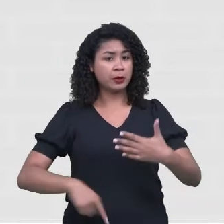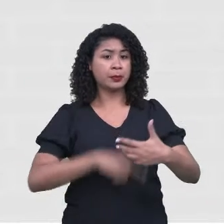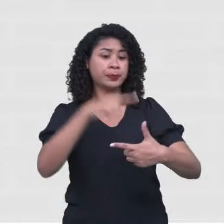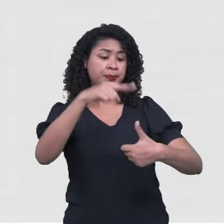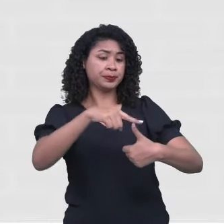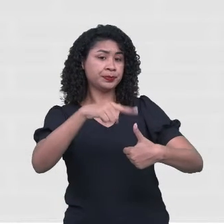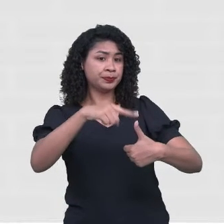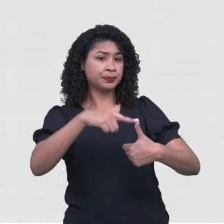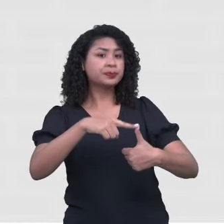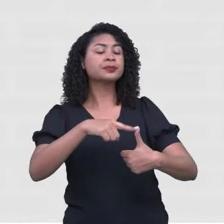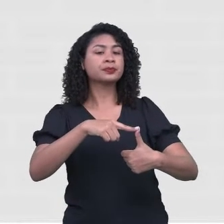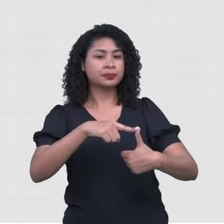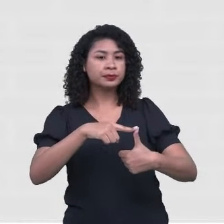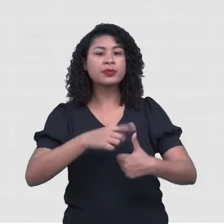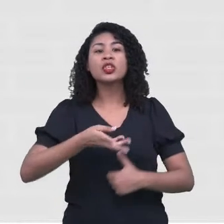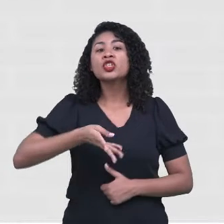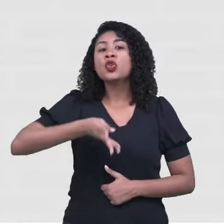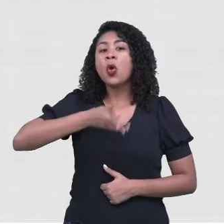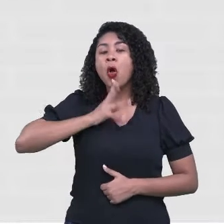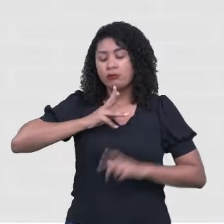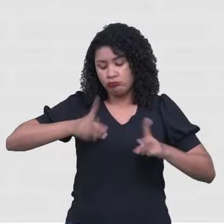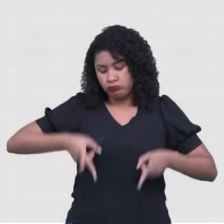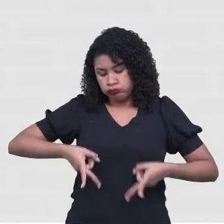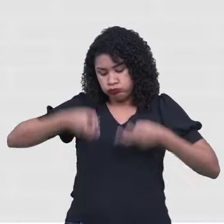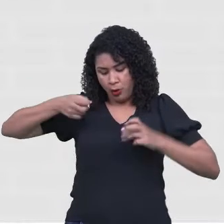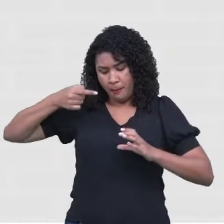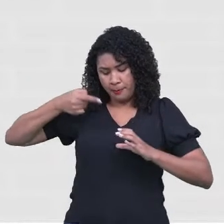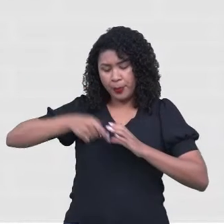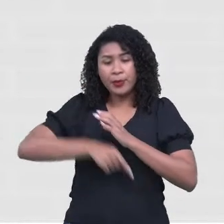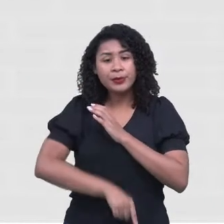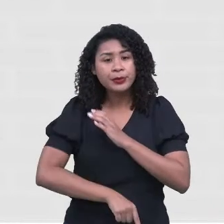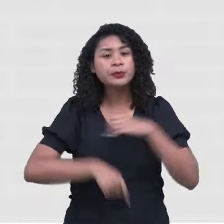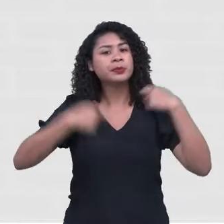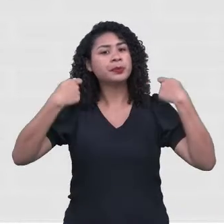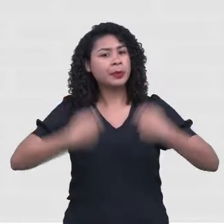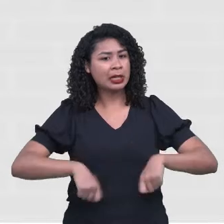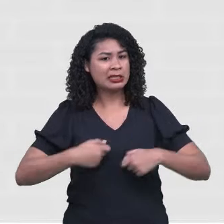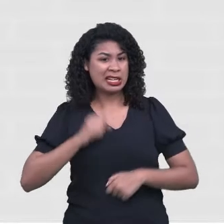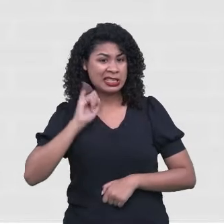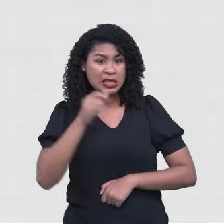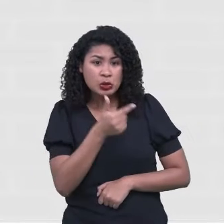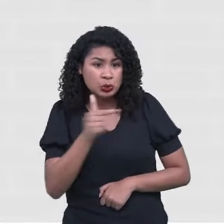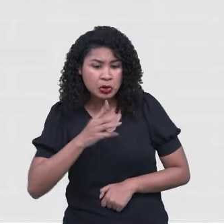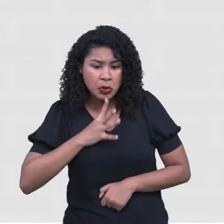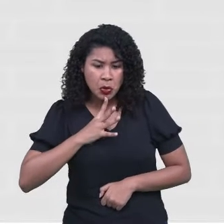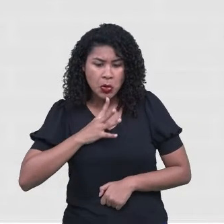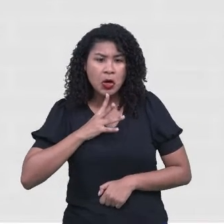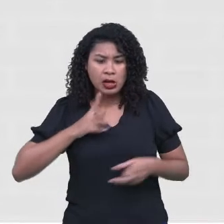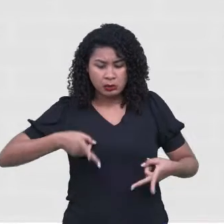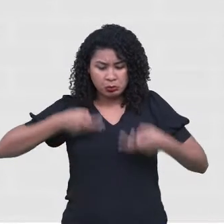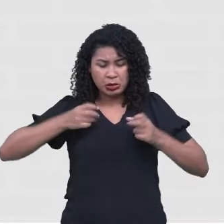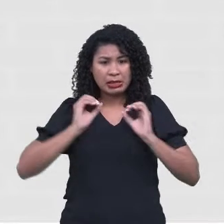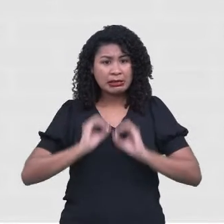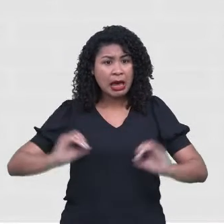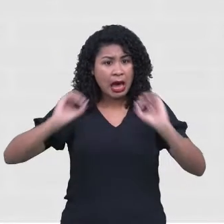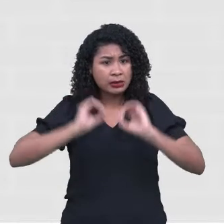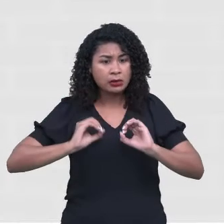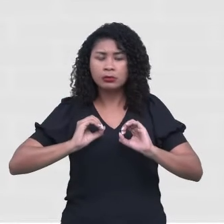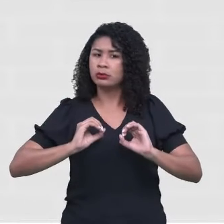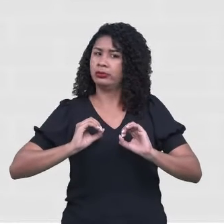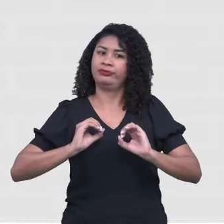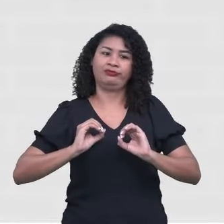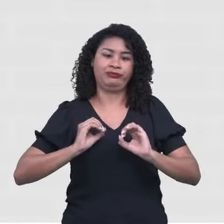Autoconhecimento. Sem um autoconhecimento, nós não podemos desenvolver nada. Eu tenho que me conhecer. Eu tenho que saber